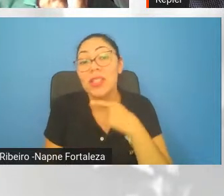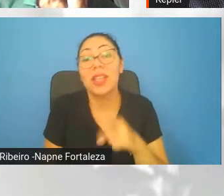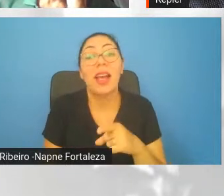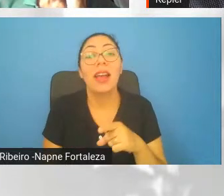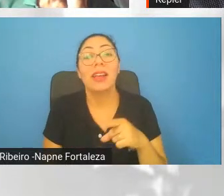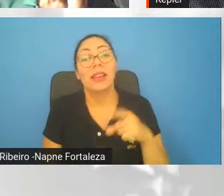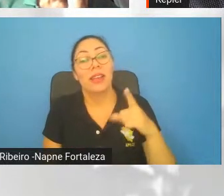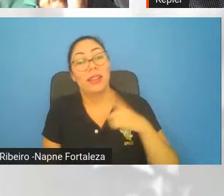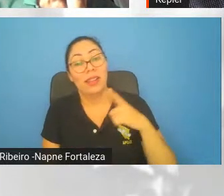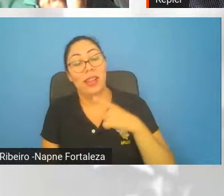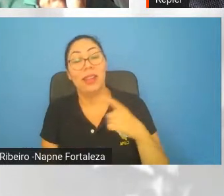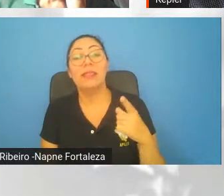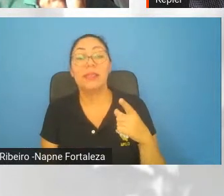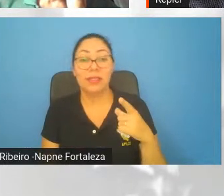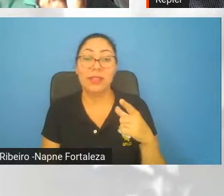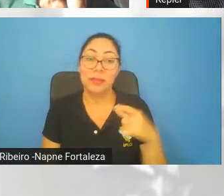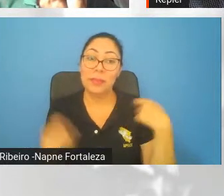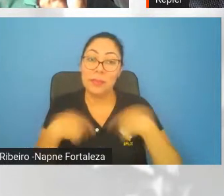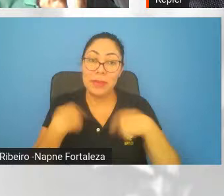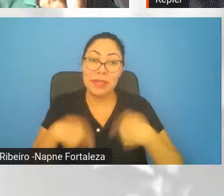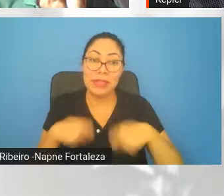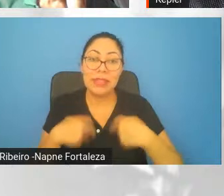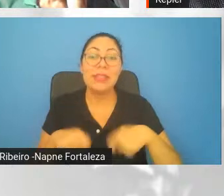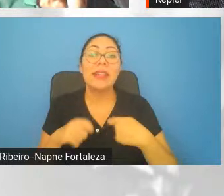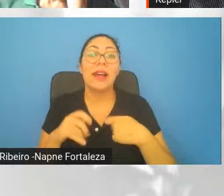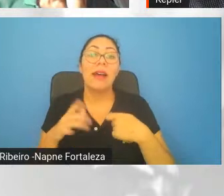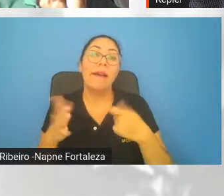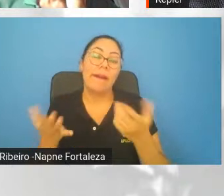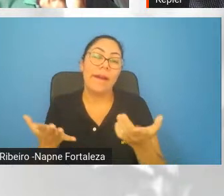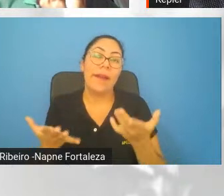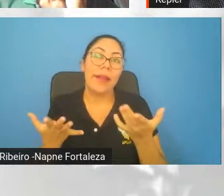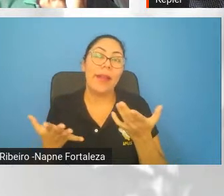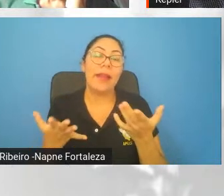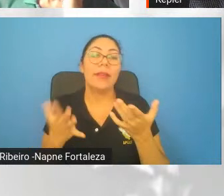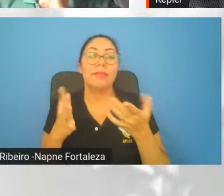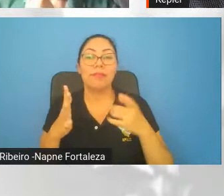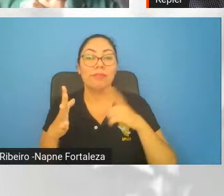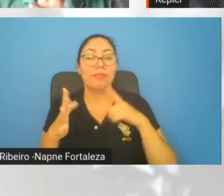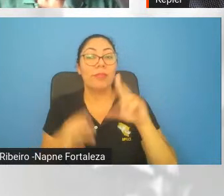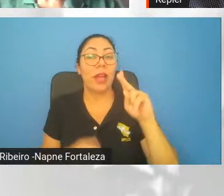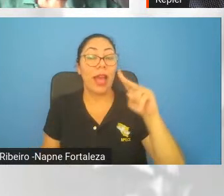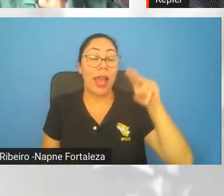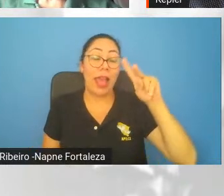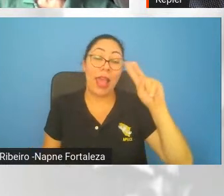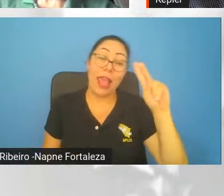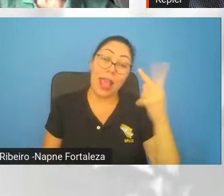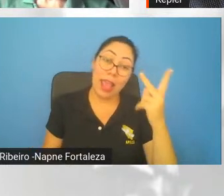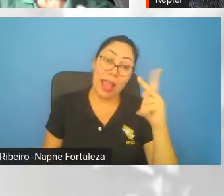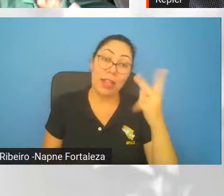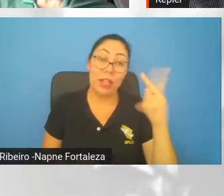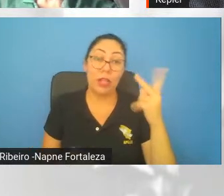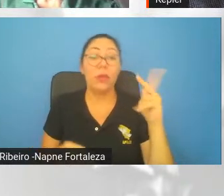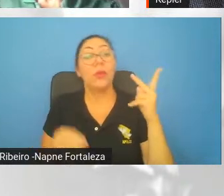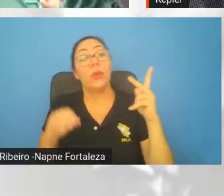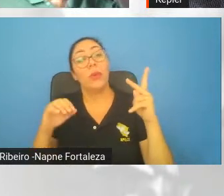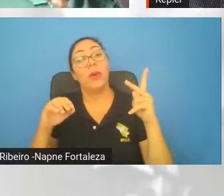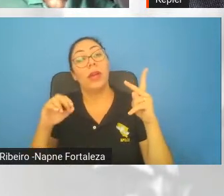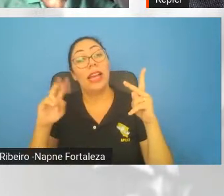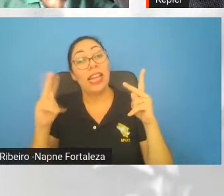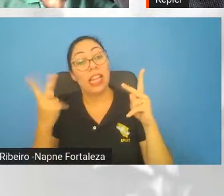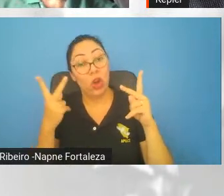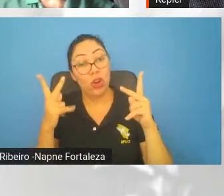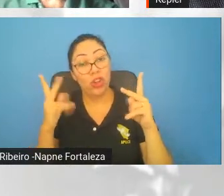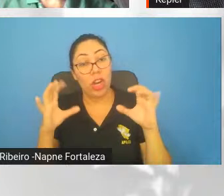elétron e tirar ele de colar no núcleo. Então, os núcleos de hidrogênio e hélio agora conseguem capturar os seus elétrons